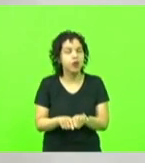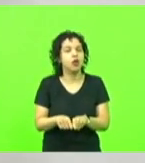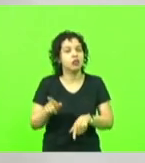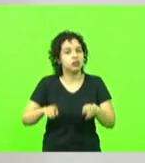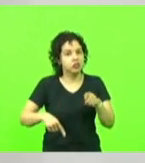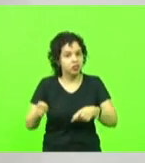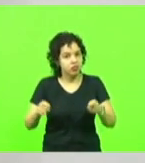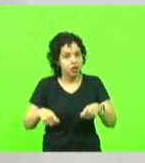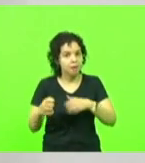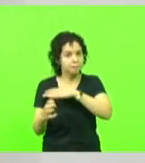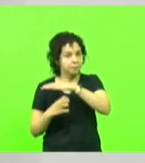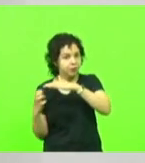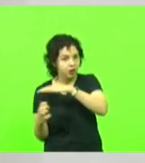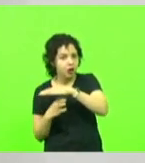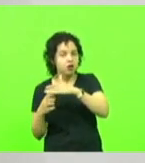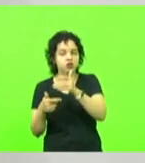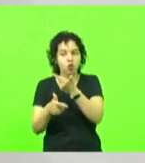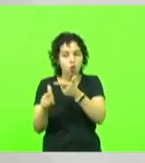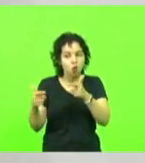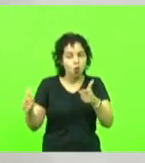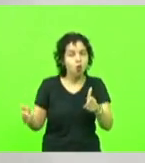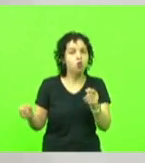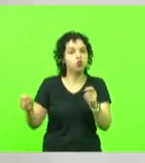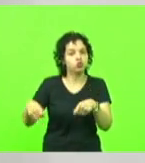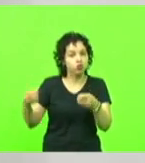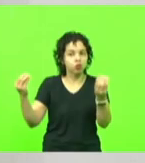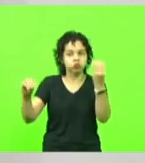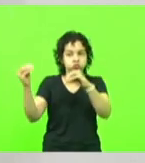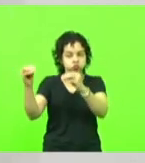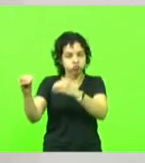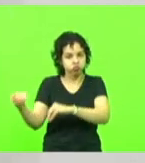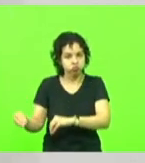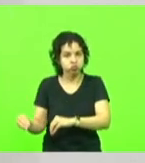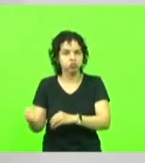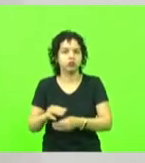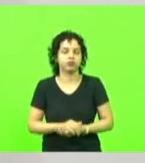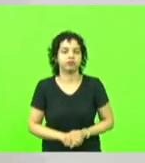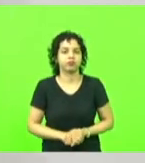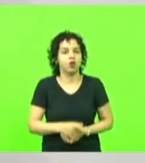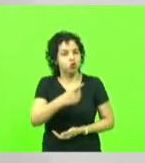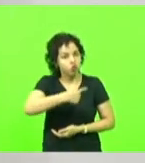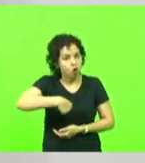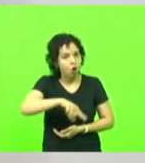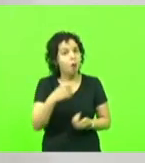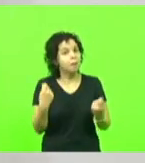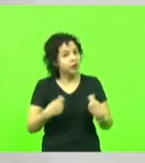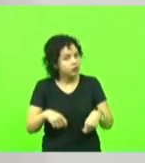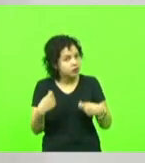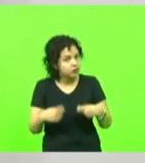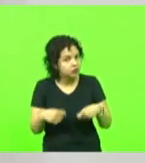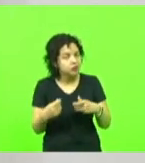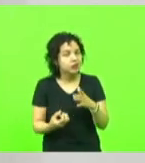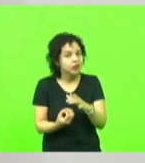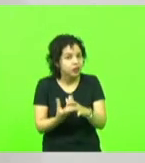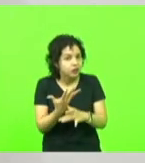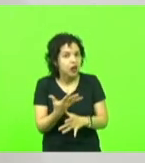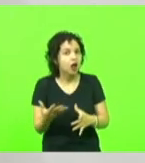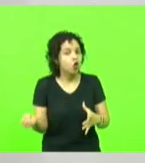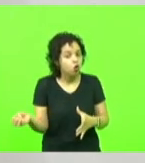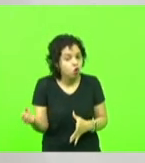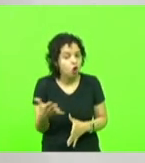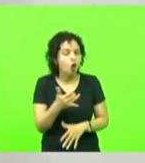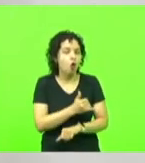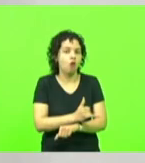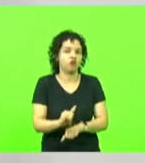energética. Precisamos, Sr. Presidente, deputados, a comunidade que nos acompanha em todo o Estado, criar novas alternativas,